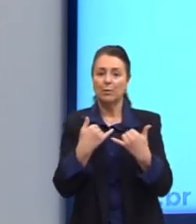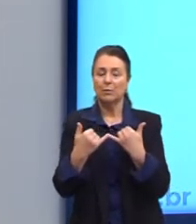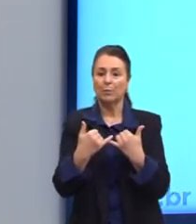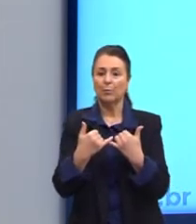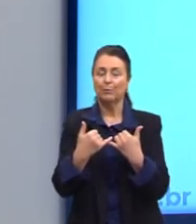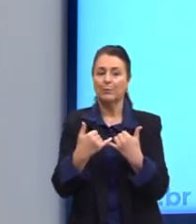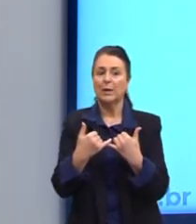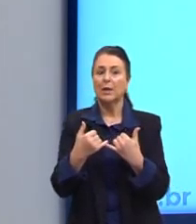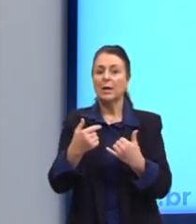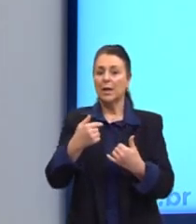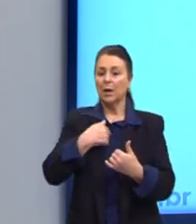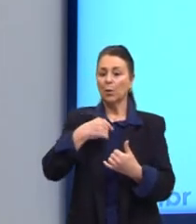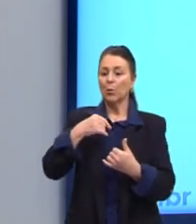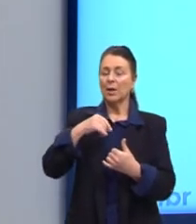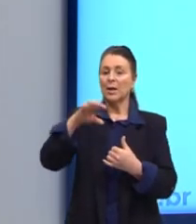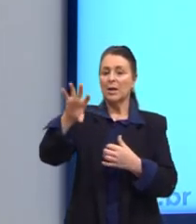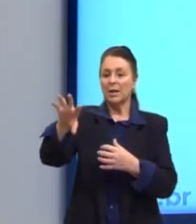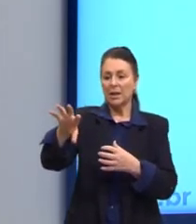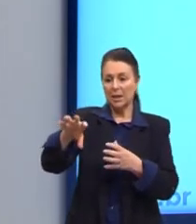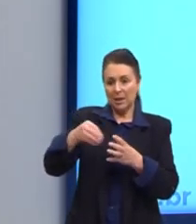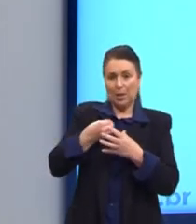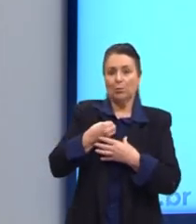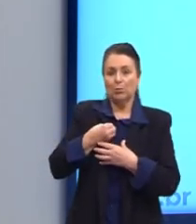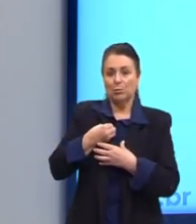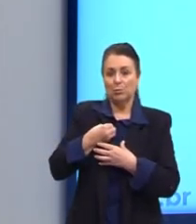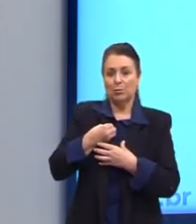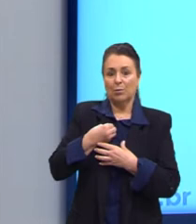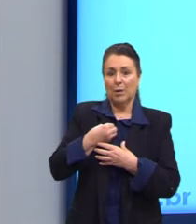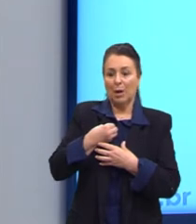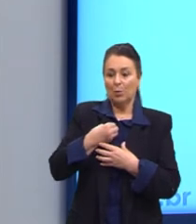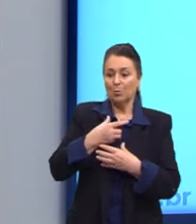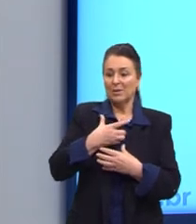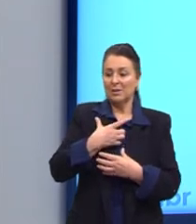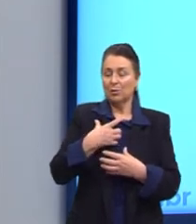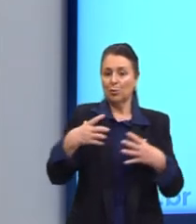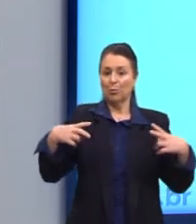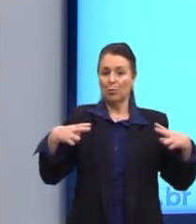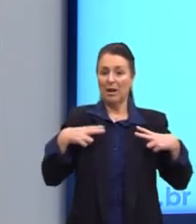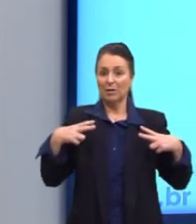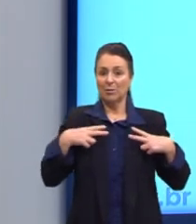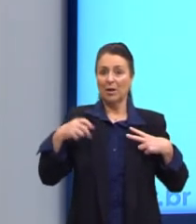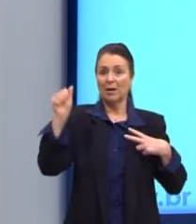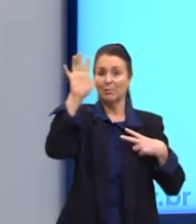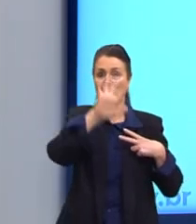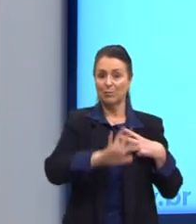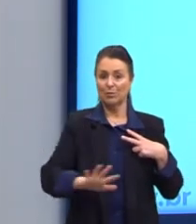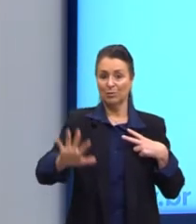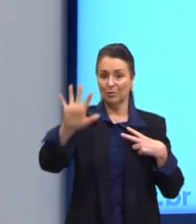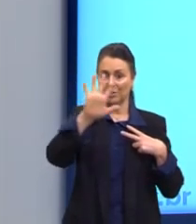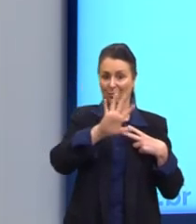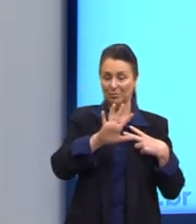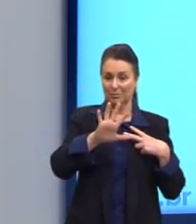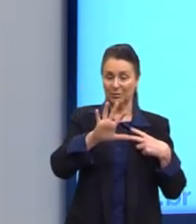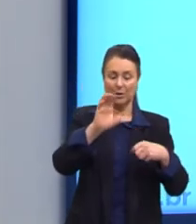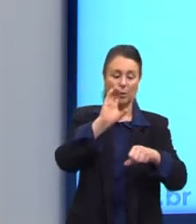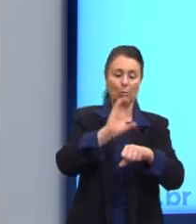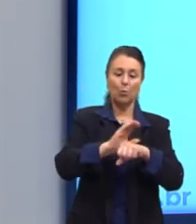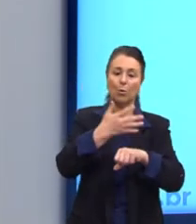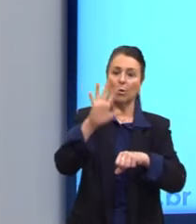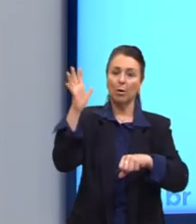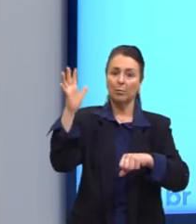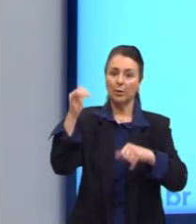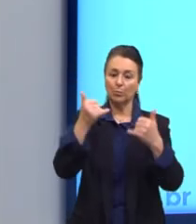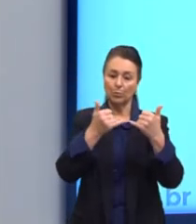indução, eu induzo, indução, então eu saio do particular para o geral. Olha só, o cobre é condutor de